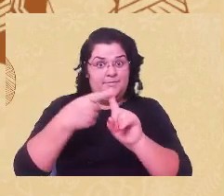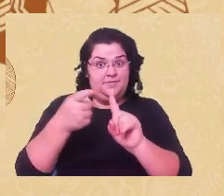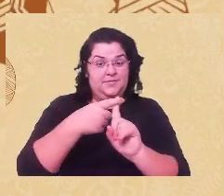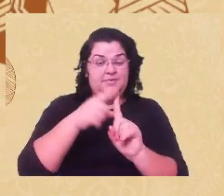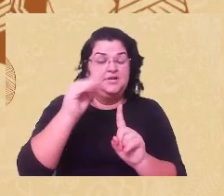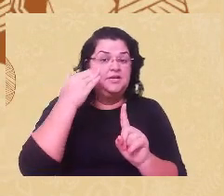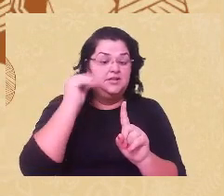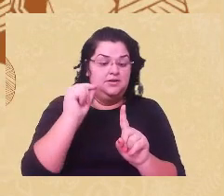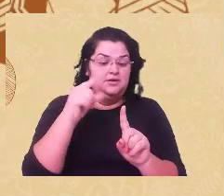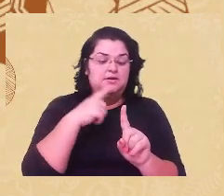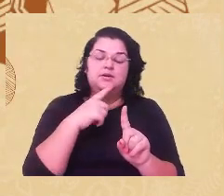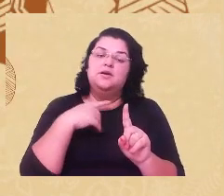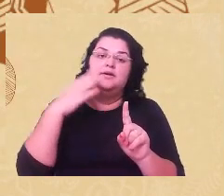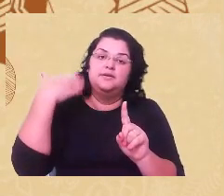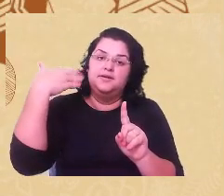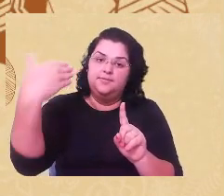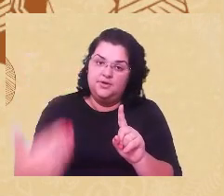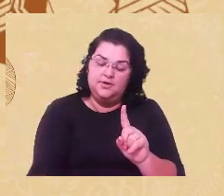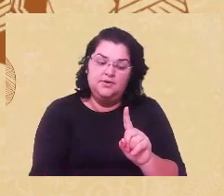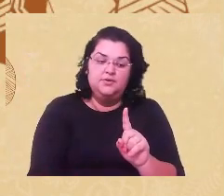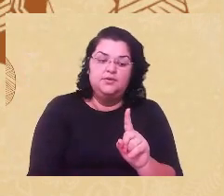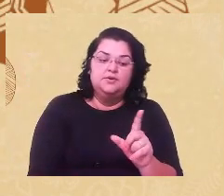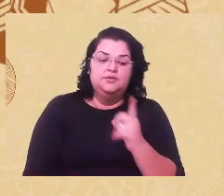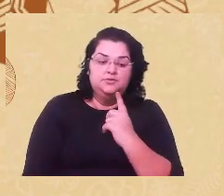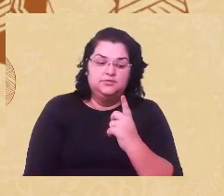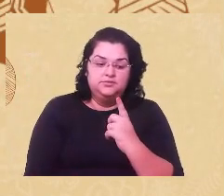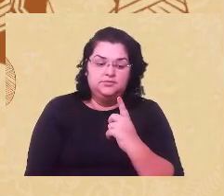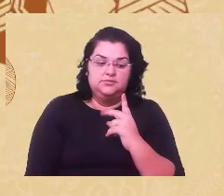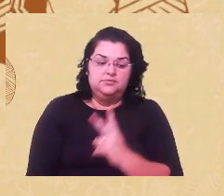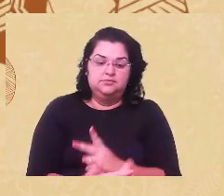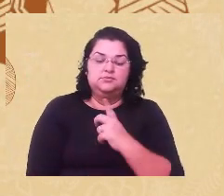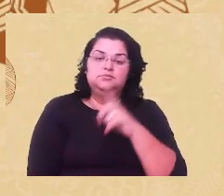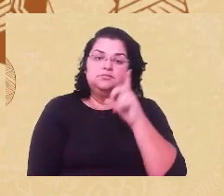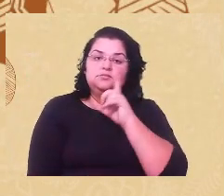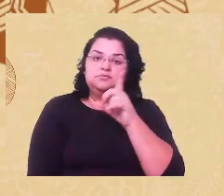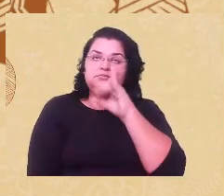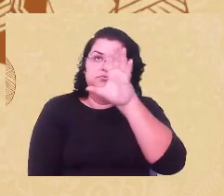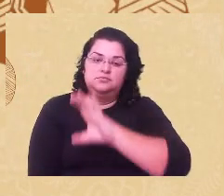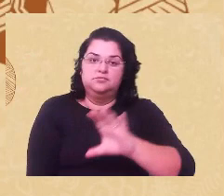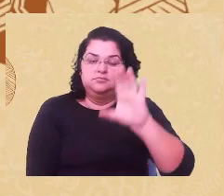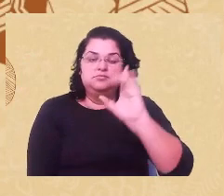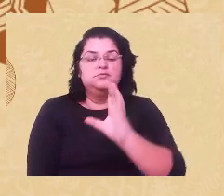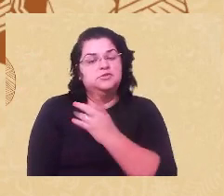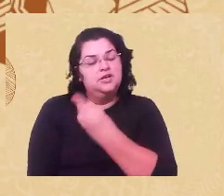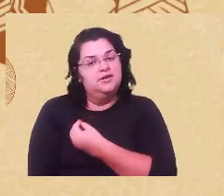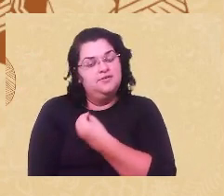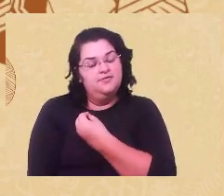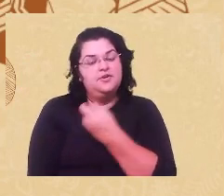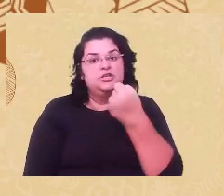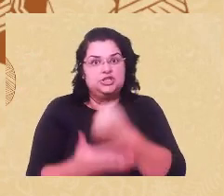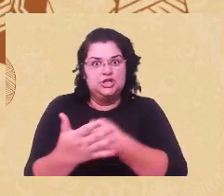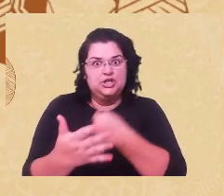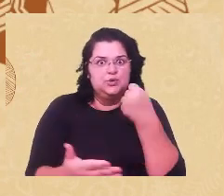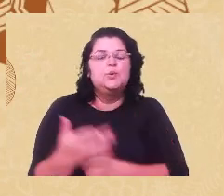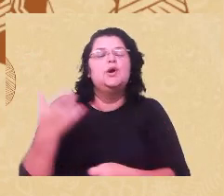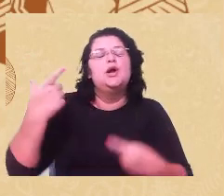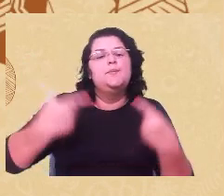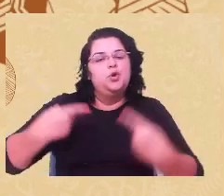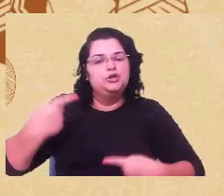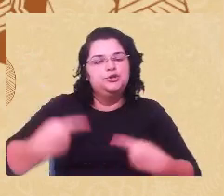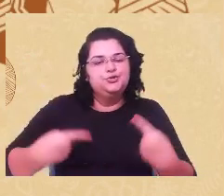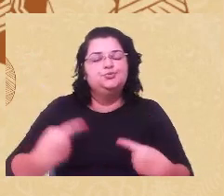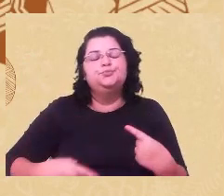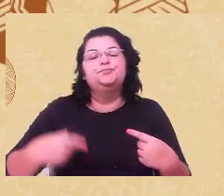nesse recorte temporal, aqui na América Latina a gente vivenciava as ditaduras e a supressão de direitos políticos, há uma grande